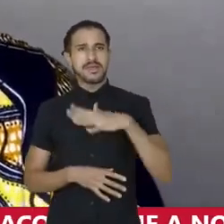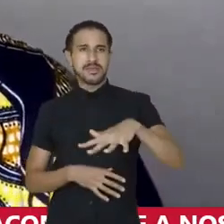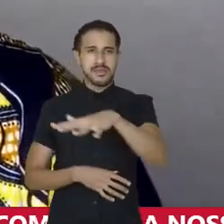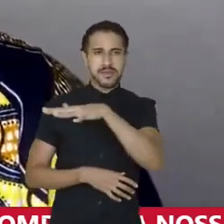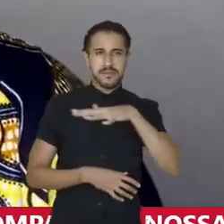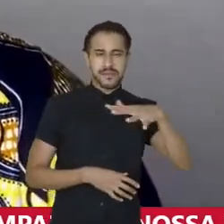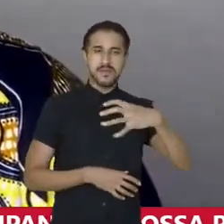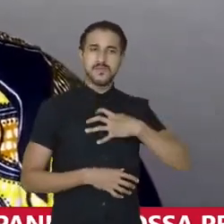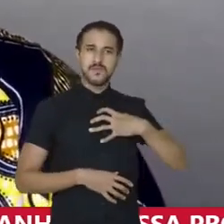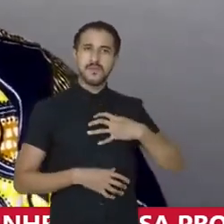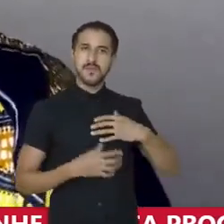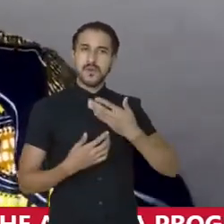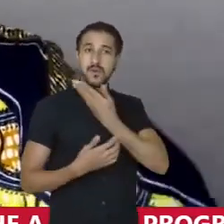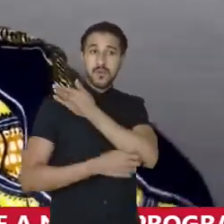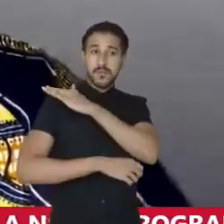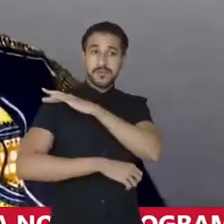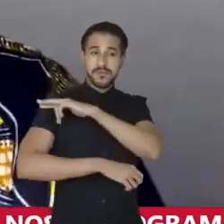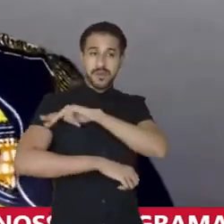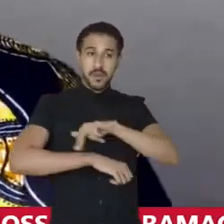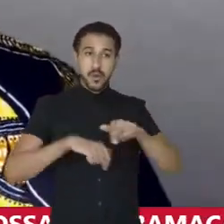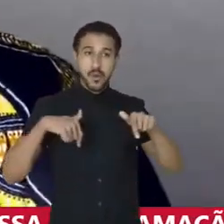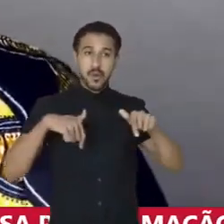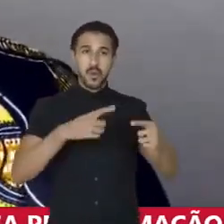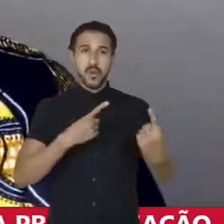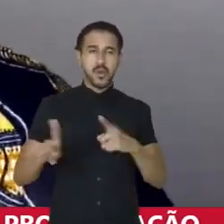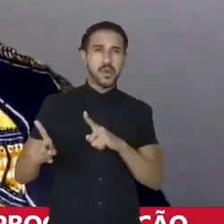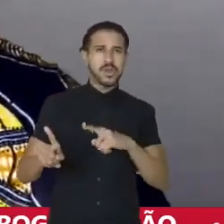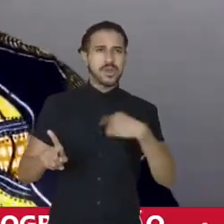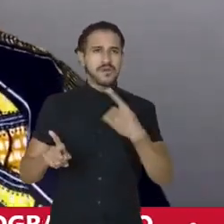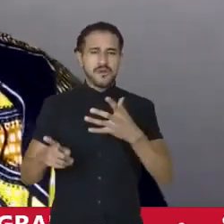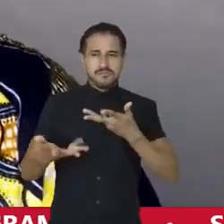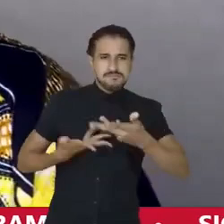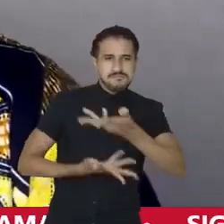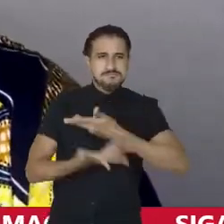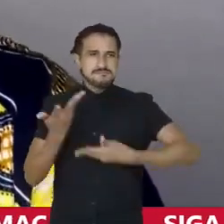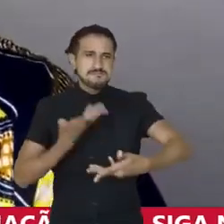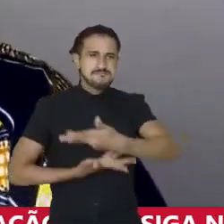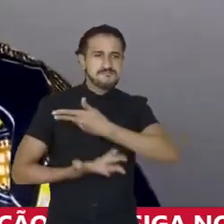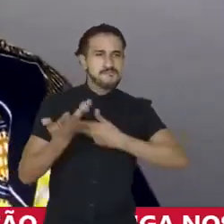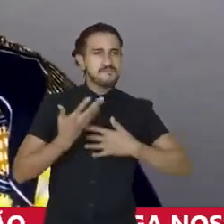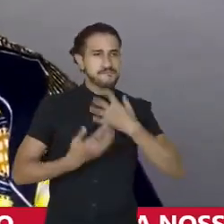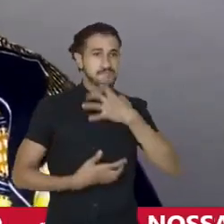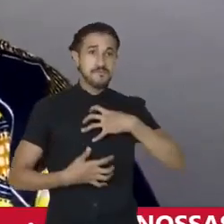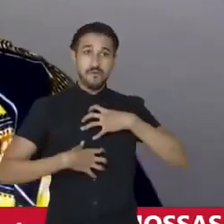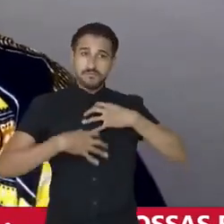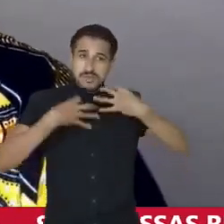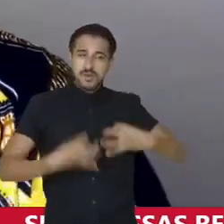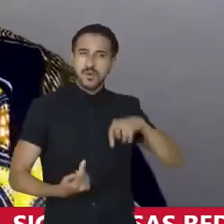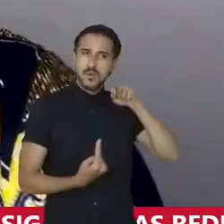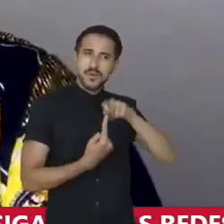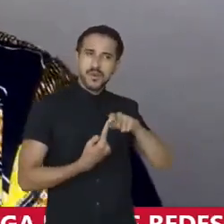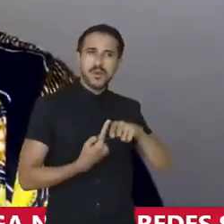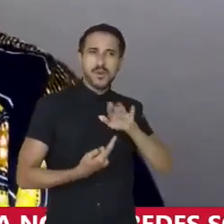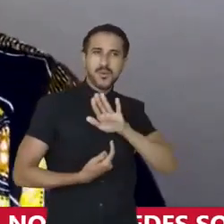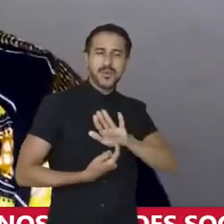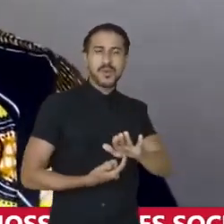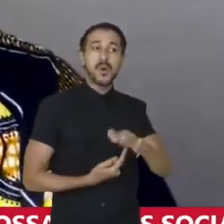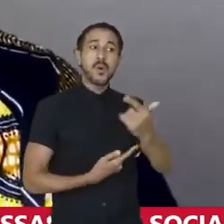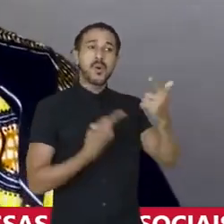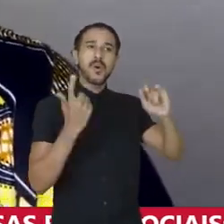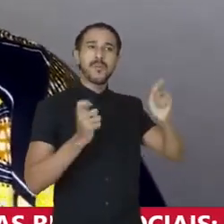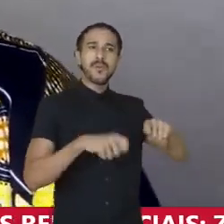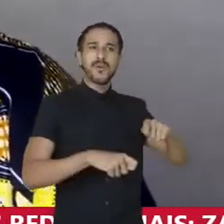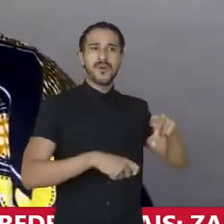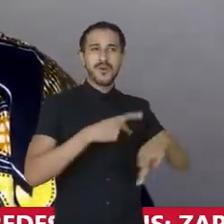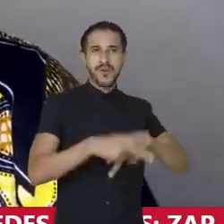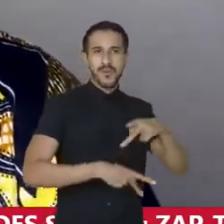espaços de maneira antirracista que a gente vai absorvendo e dialogando com muita seriedade para poder trazer alternativa para